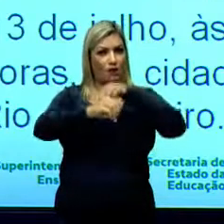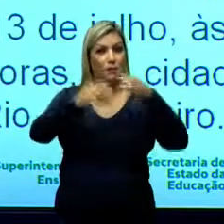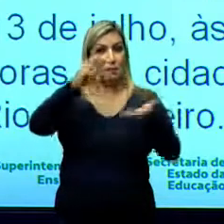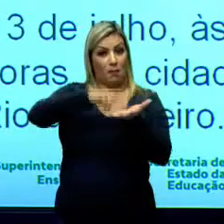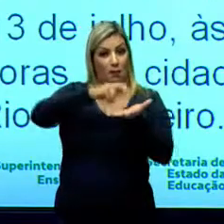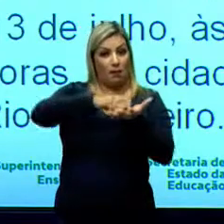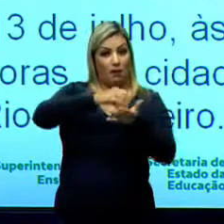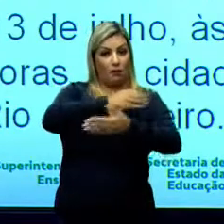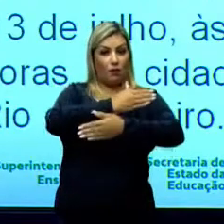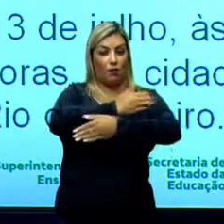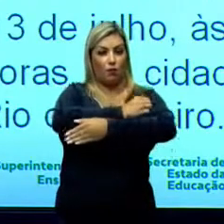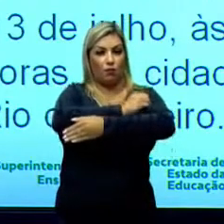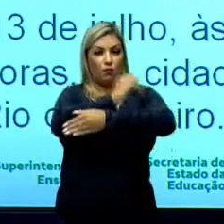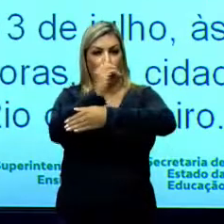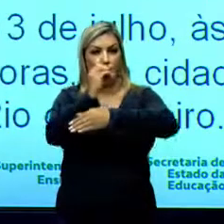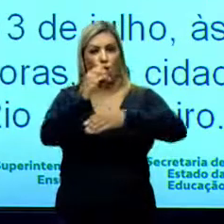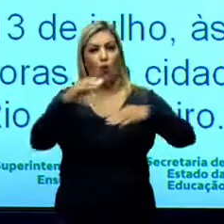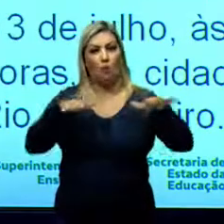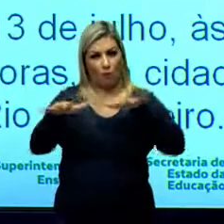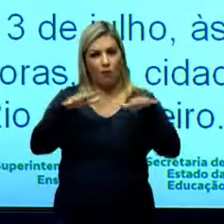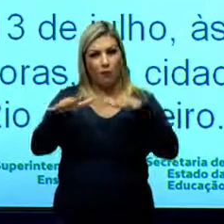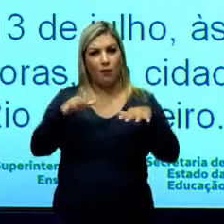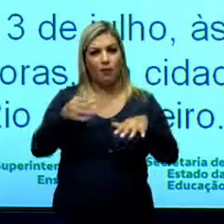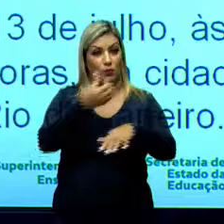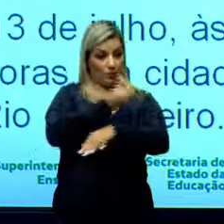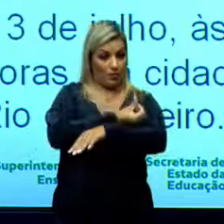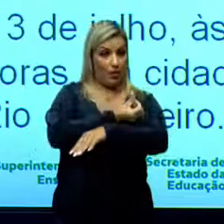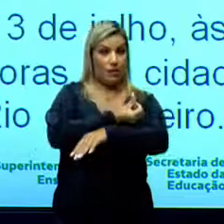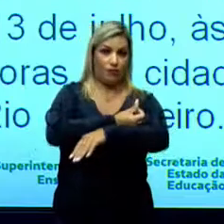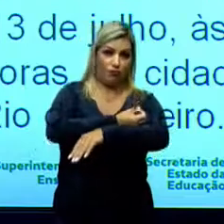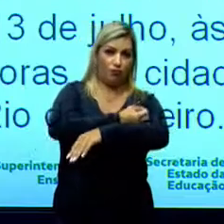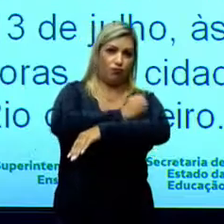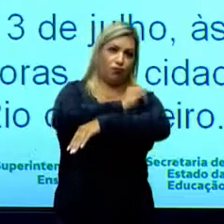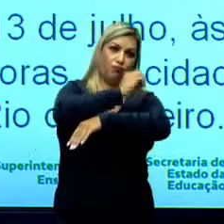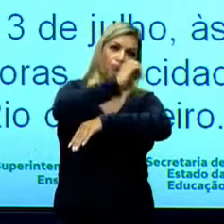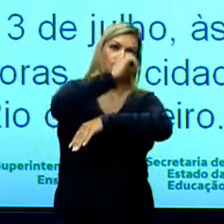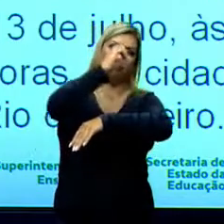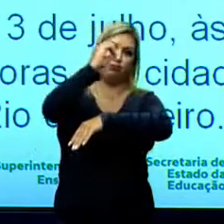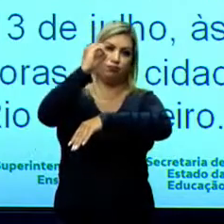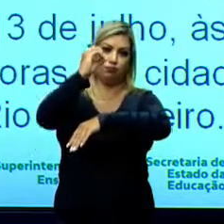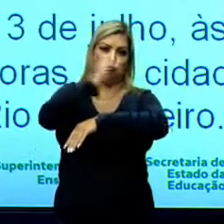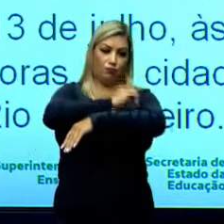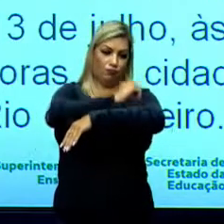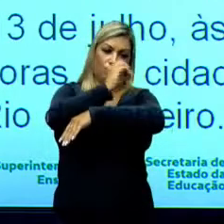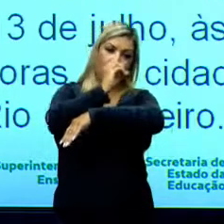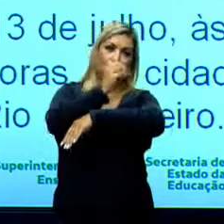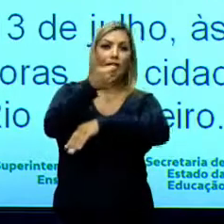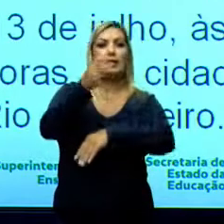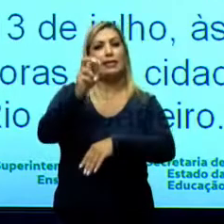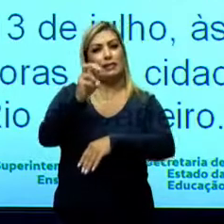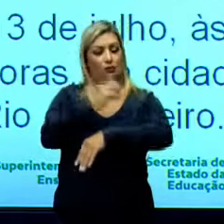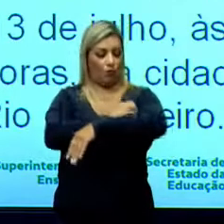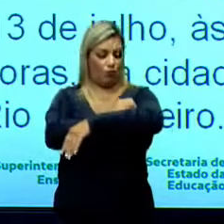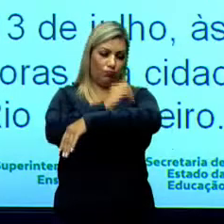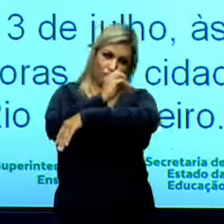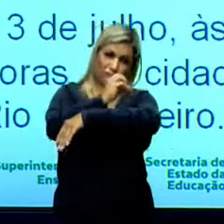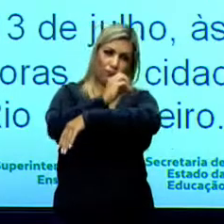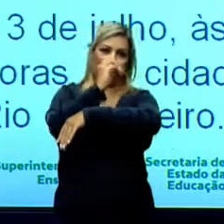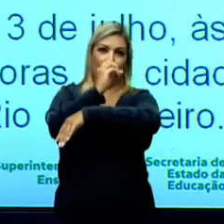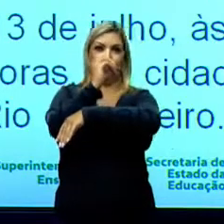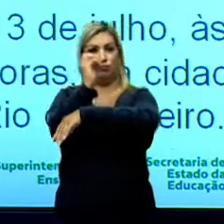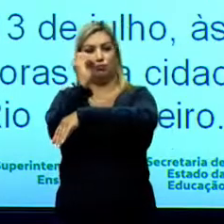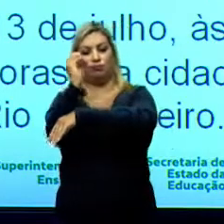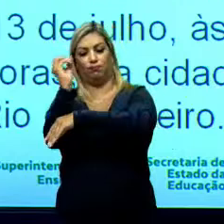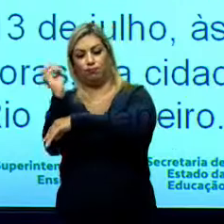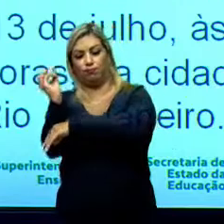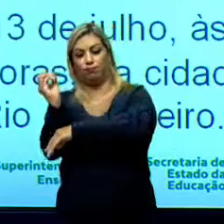15 graus, o que é eu tenho? Se ele nasceu às 6 horas da manhã, ele movimentou 15 graus. Uma hora se passou, então são 7